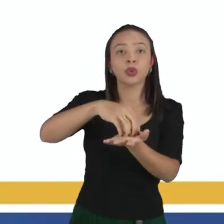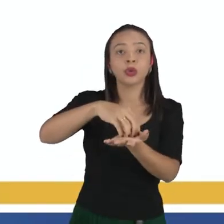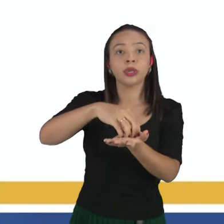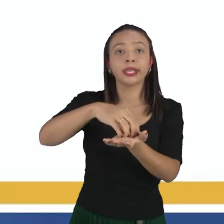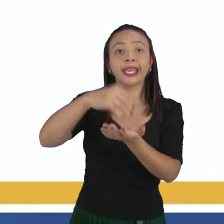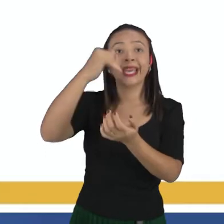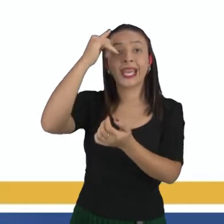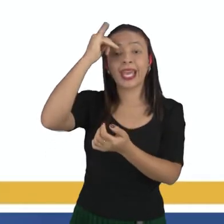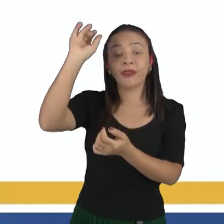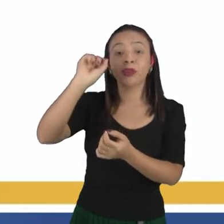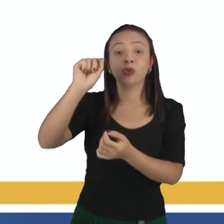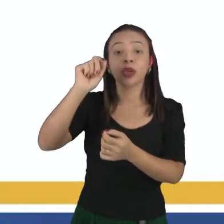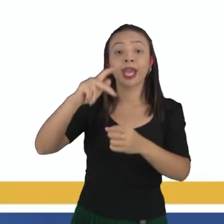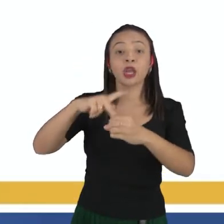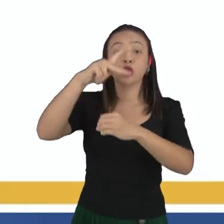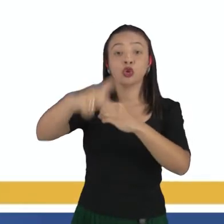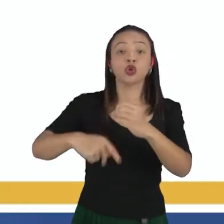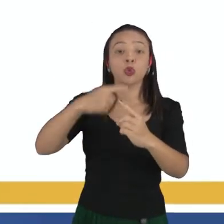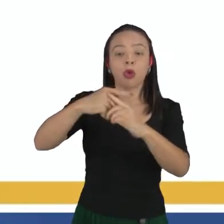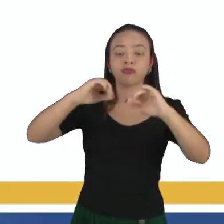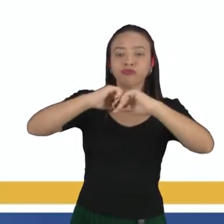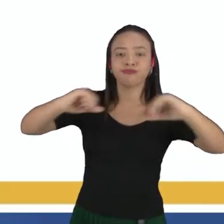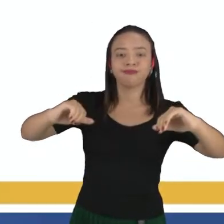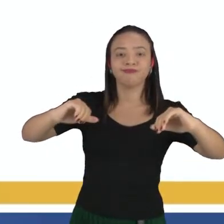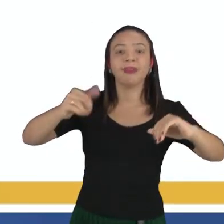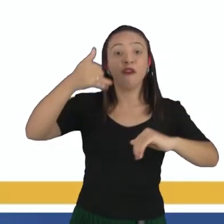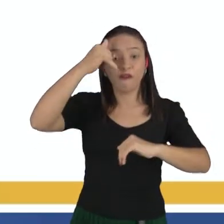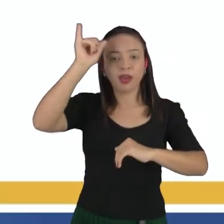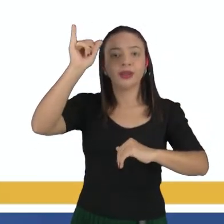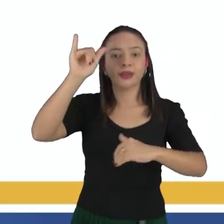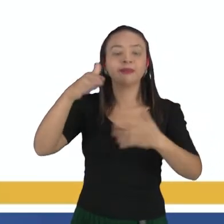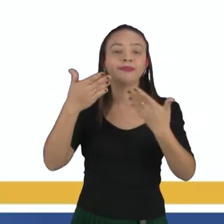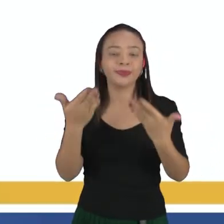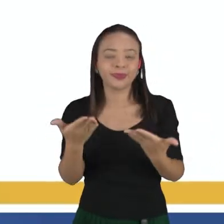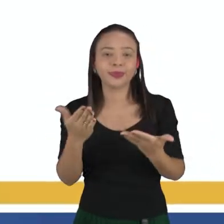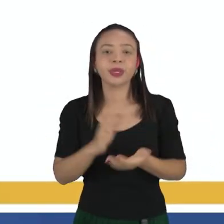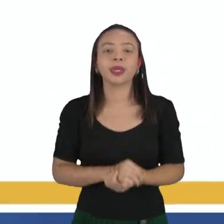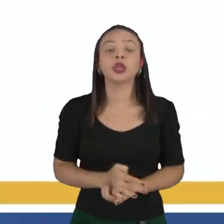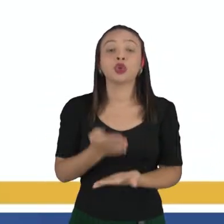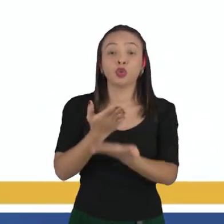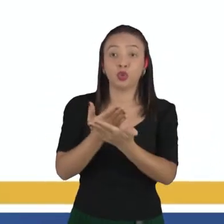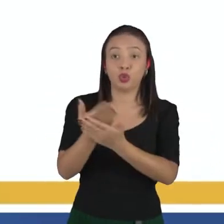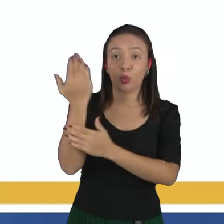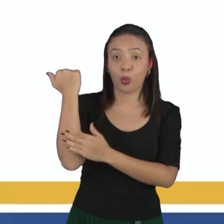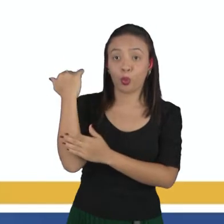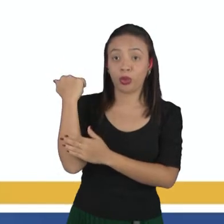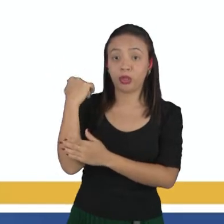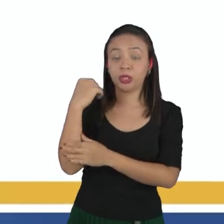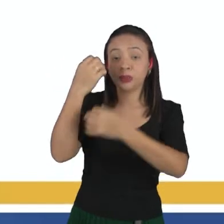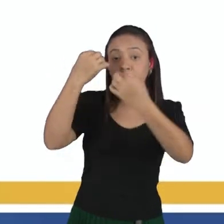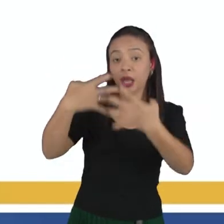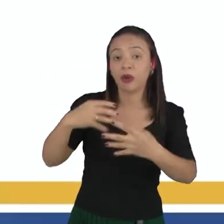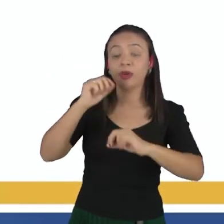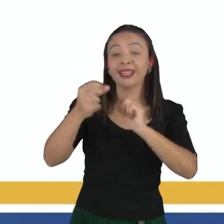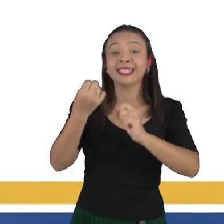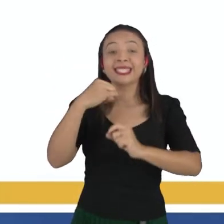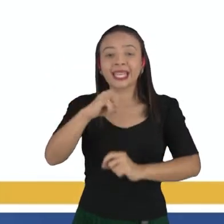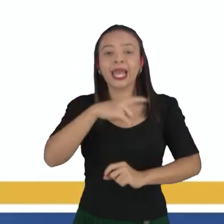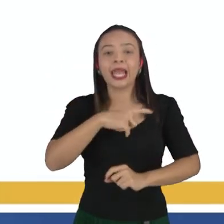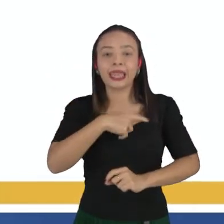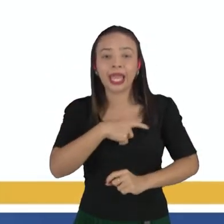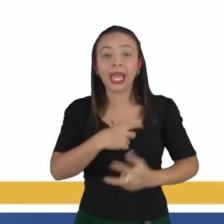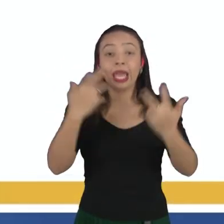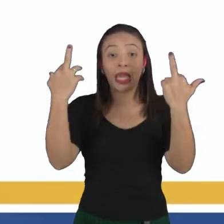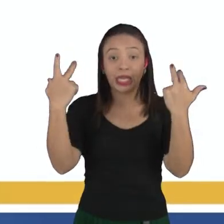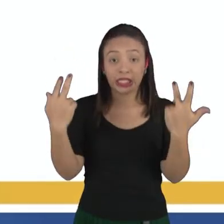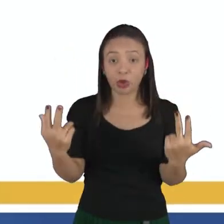repulsão entre os prótons. Então a gente viu que no estudo de Thomson, que cargas iguais, né, né, quando foi aquele